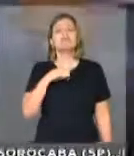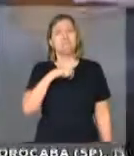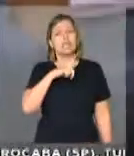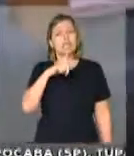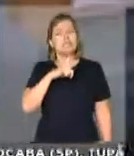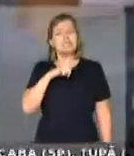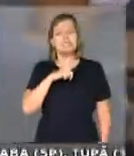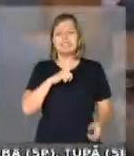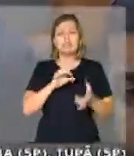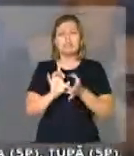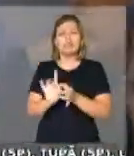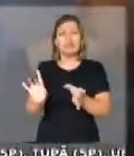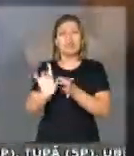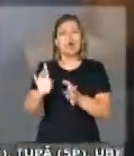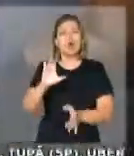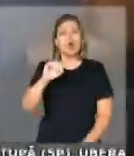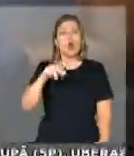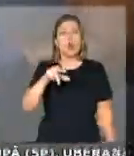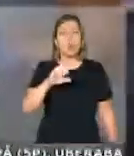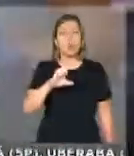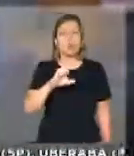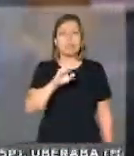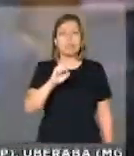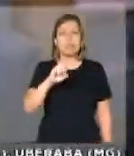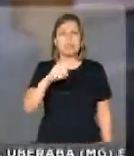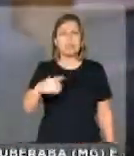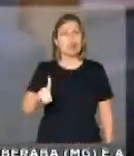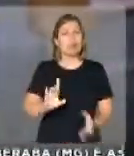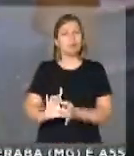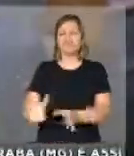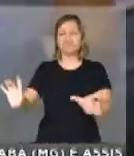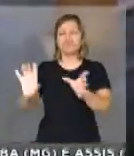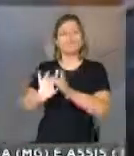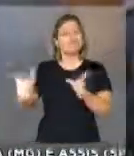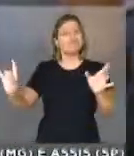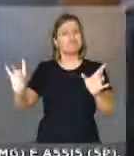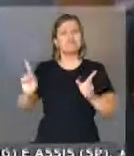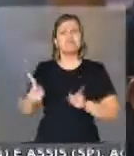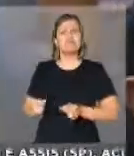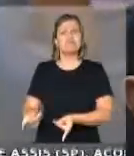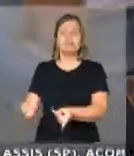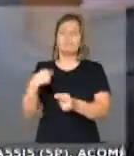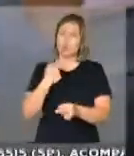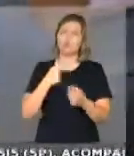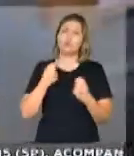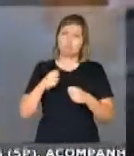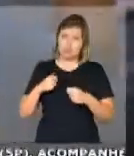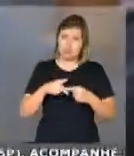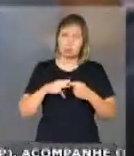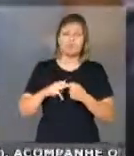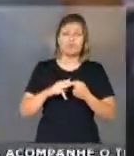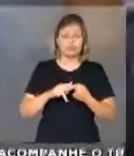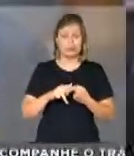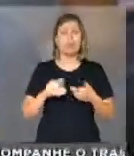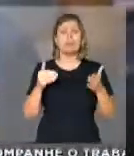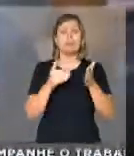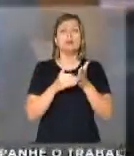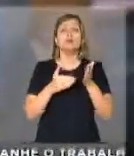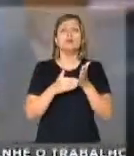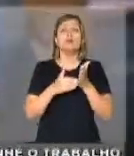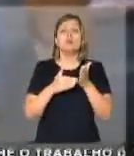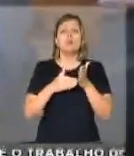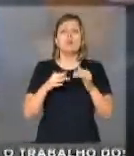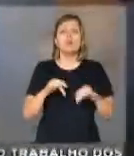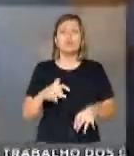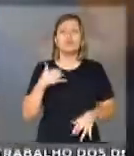eternum, e que isso possa ser revisto por essa casa. Por outro lado, e por último, pedir que o governo, de forma urgente, resolva